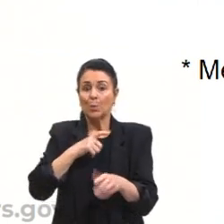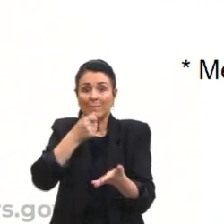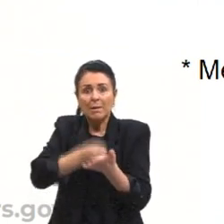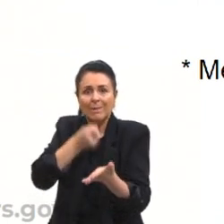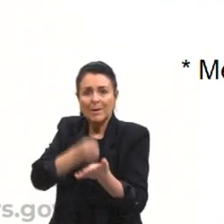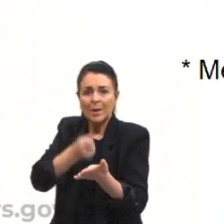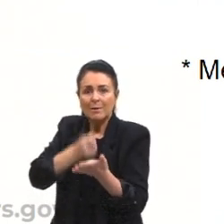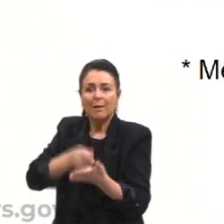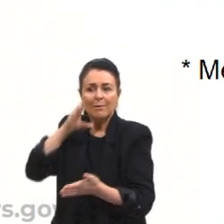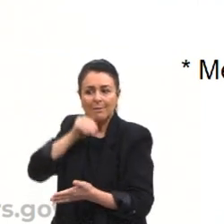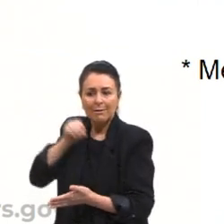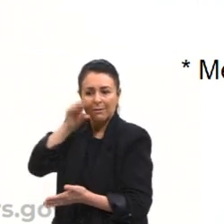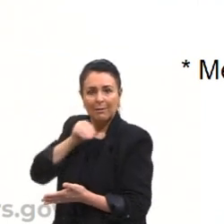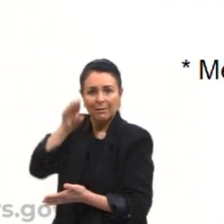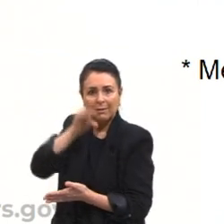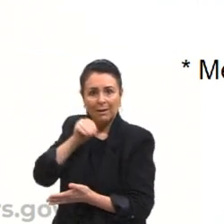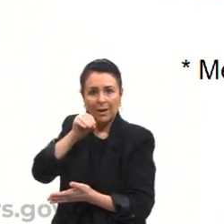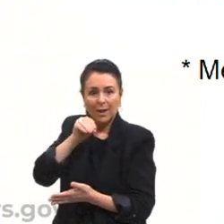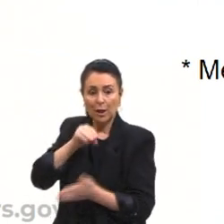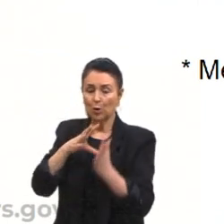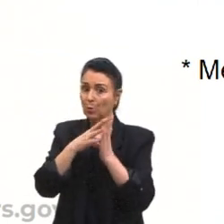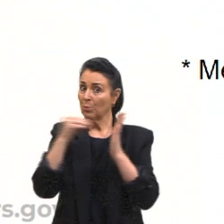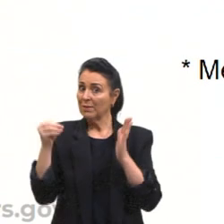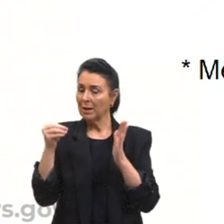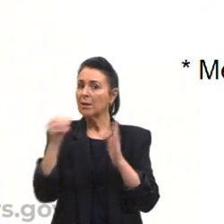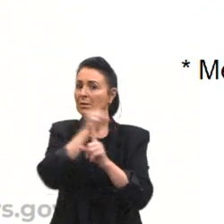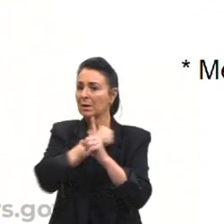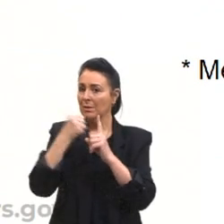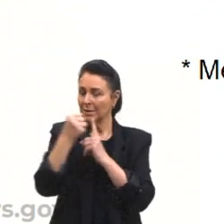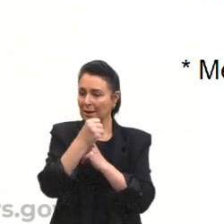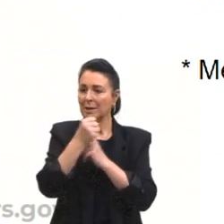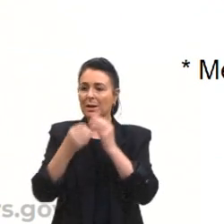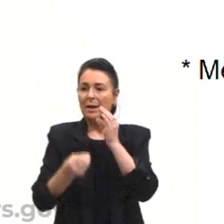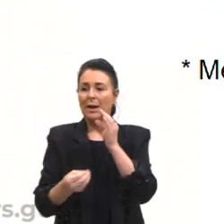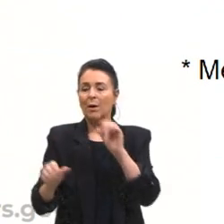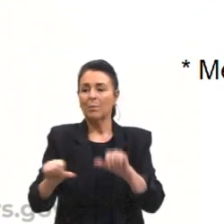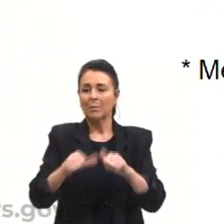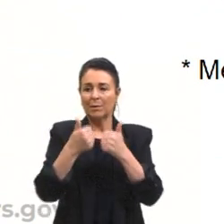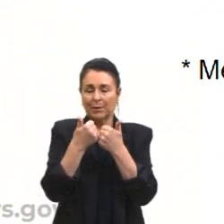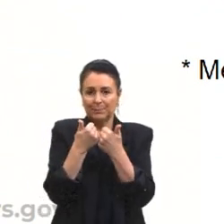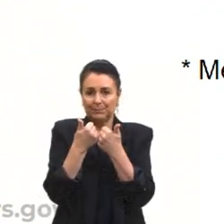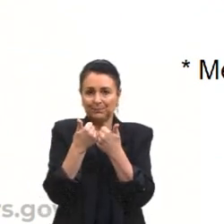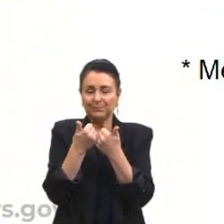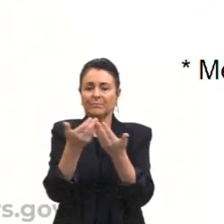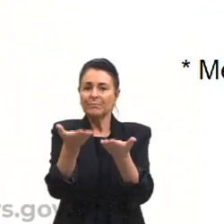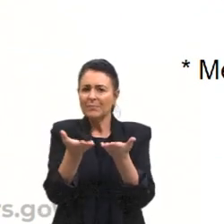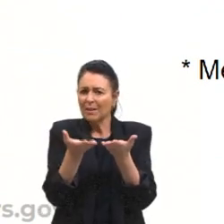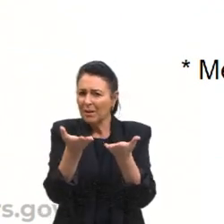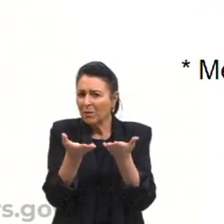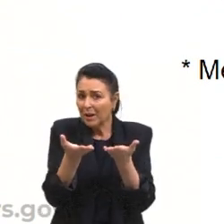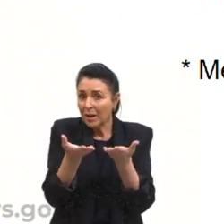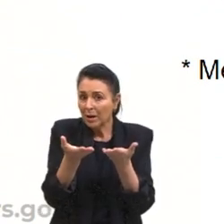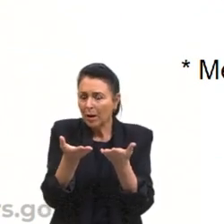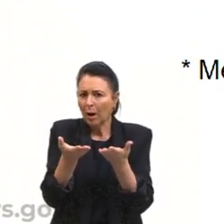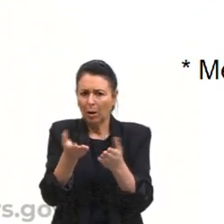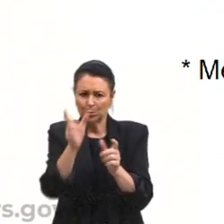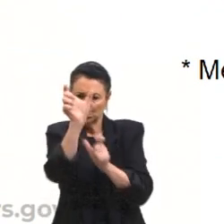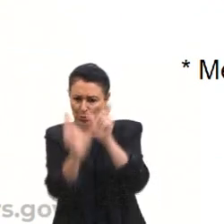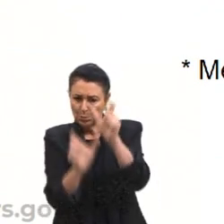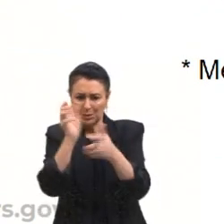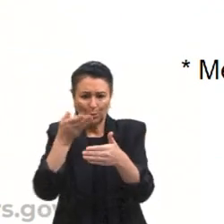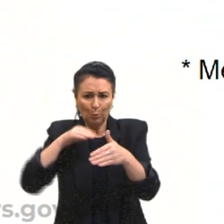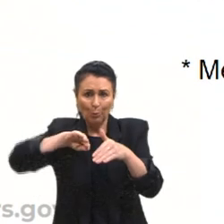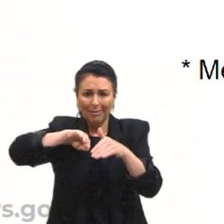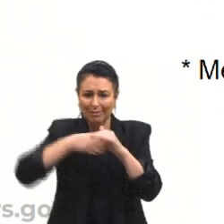as pessoas que esse modelo de sociedade é o melhor. E mesmo assim, se as pessoas não se adaptam nesse modelo, então, portanto,